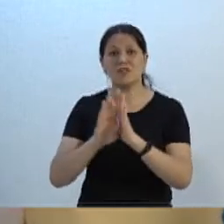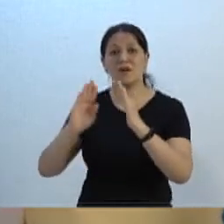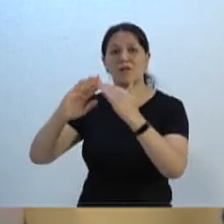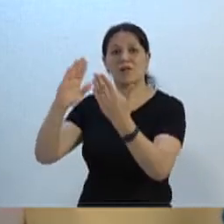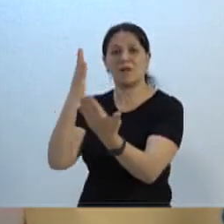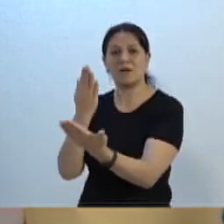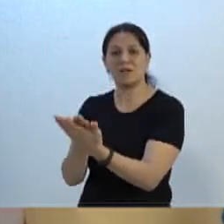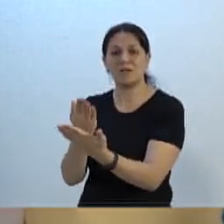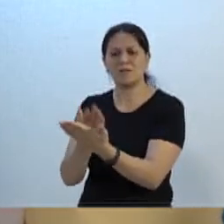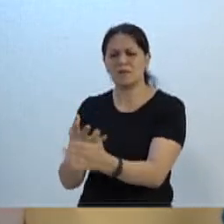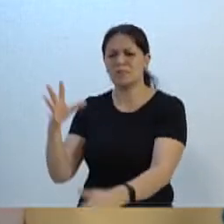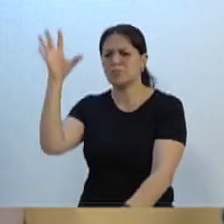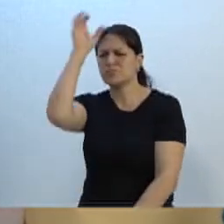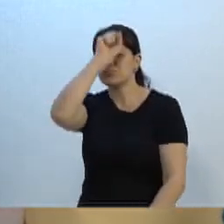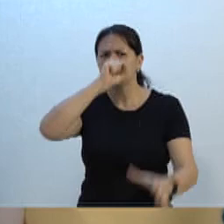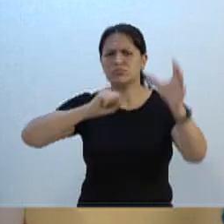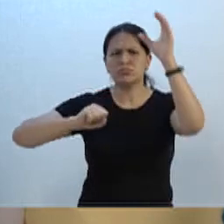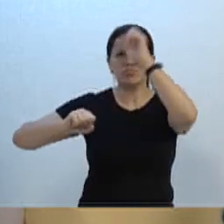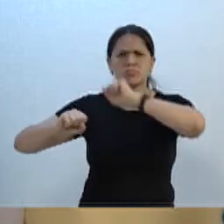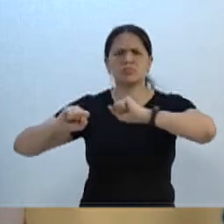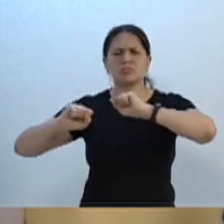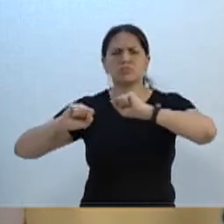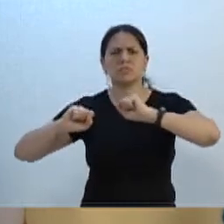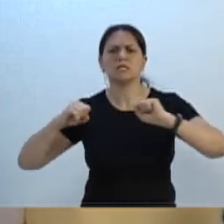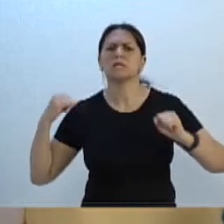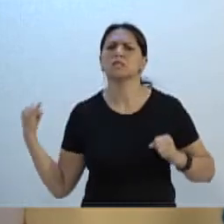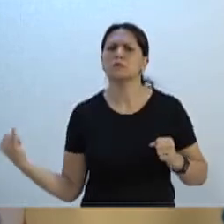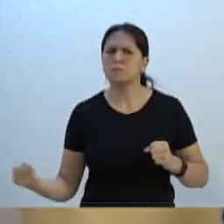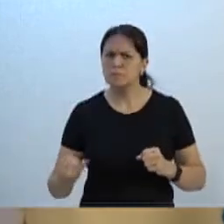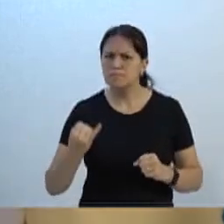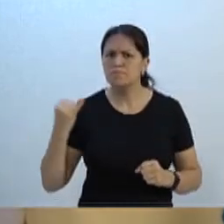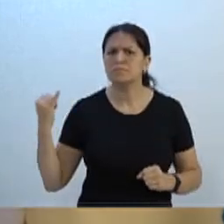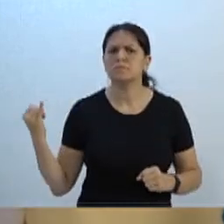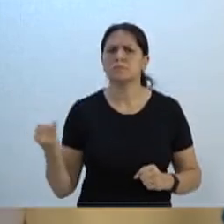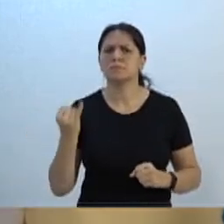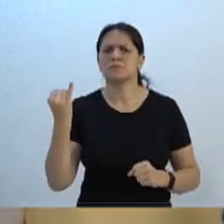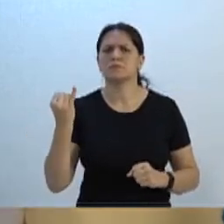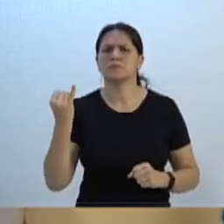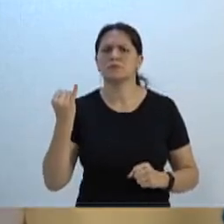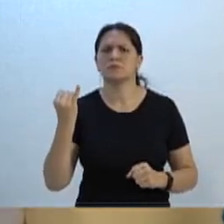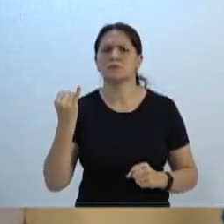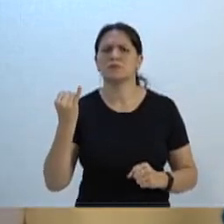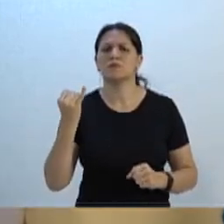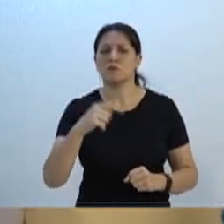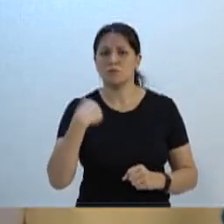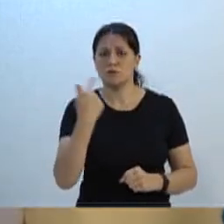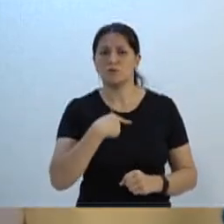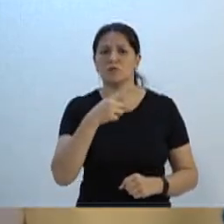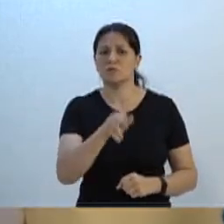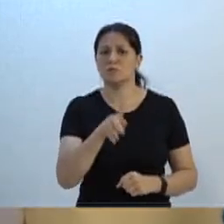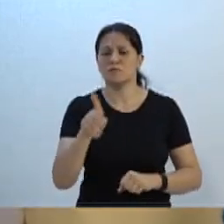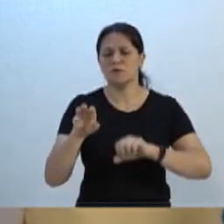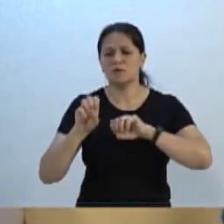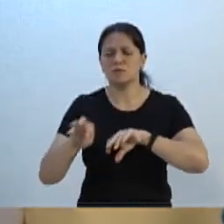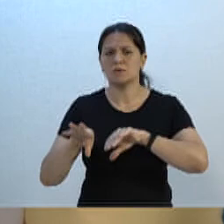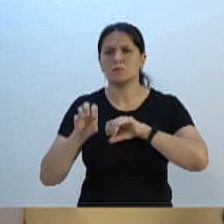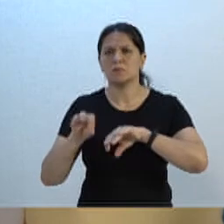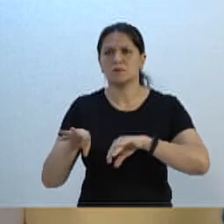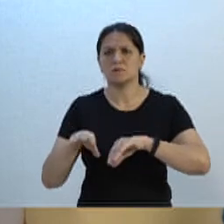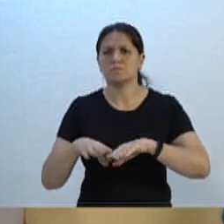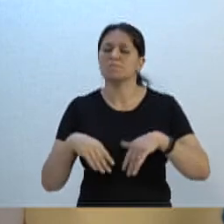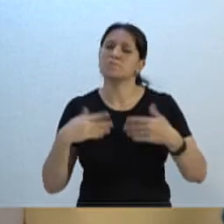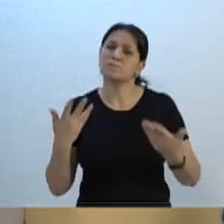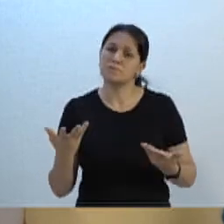e aprender aquilo que de bonito e de importante os nossos mestres têm para nos ensinar. então,